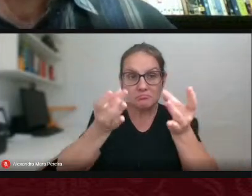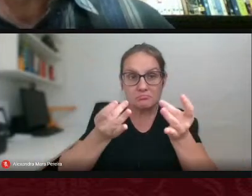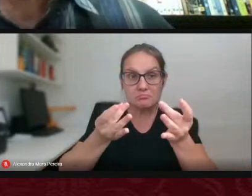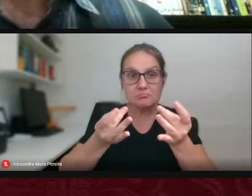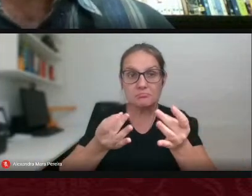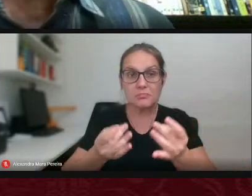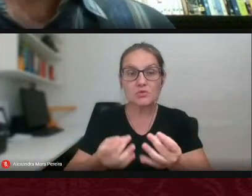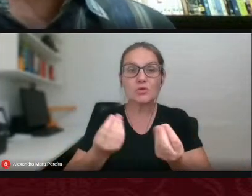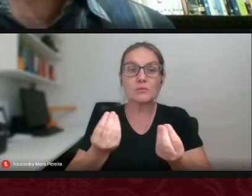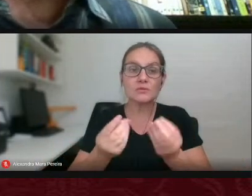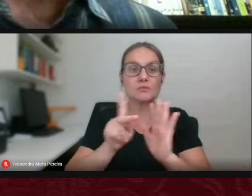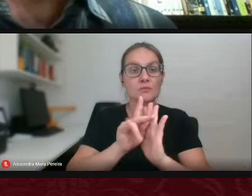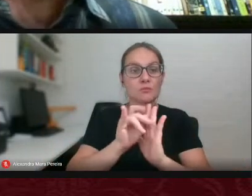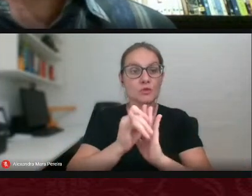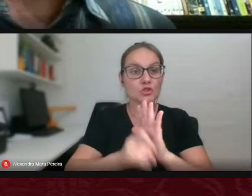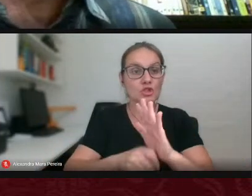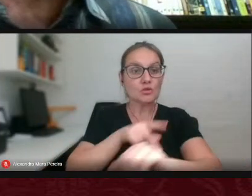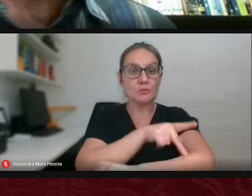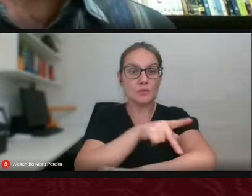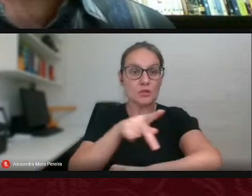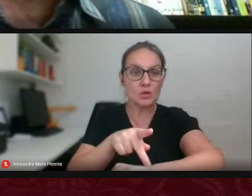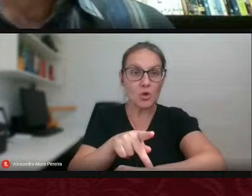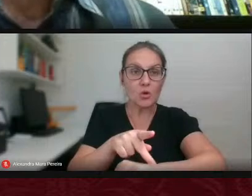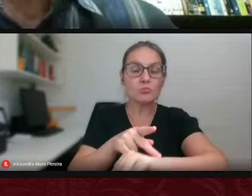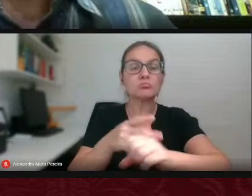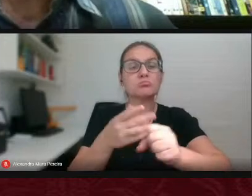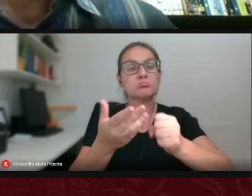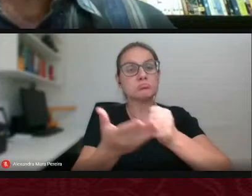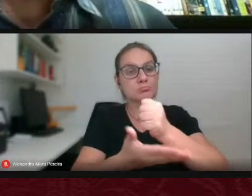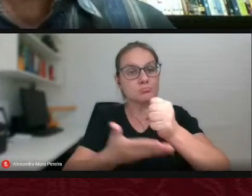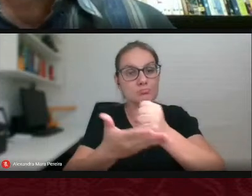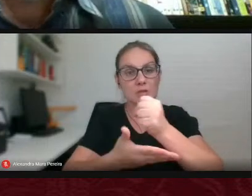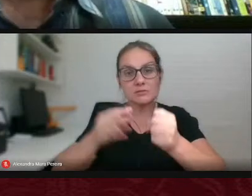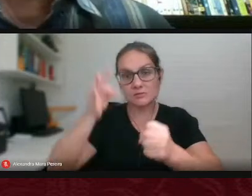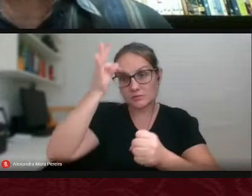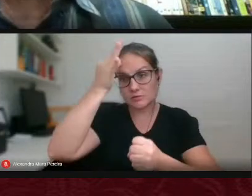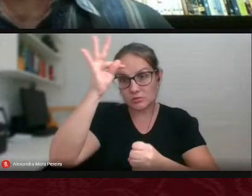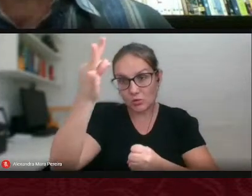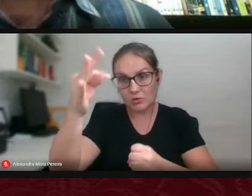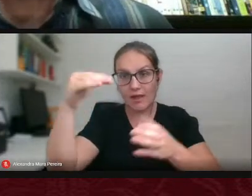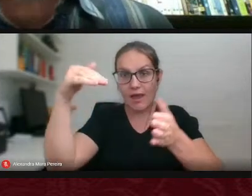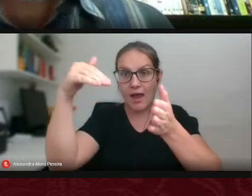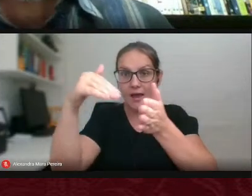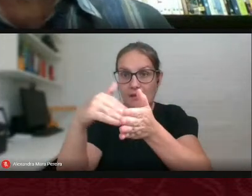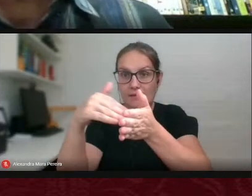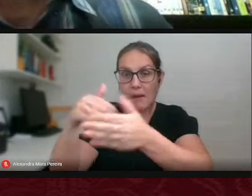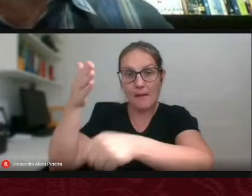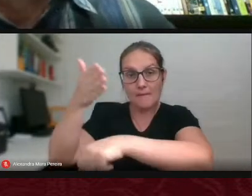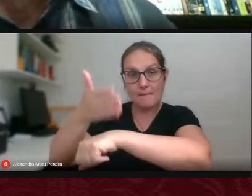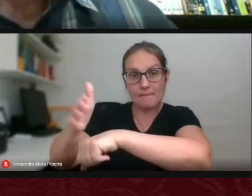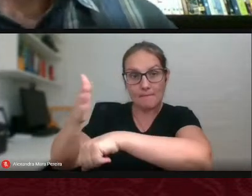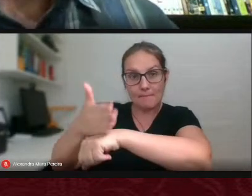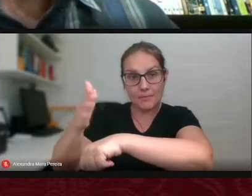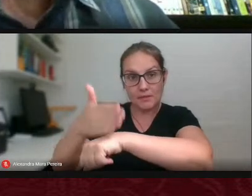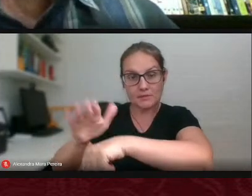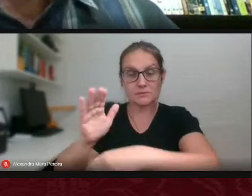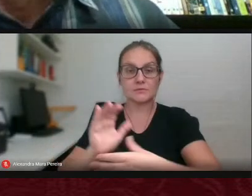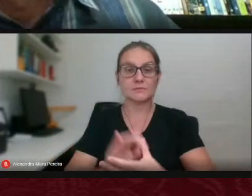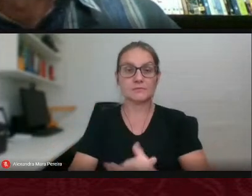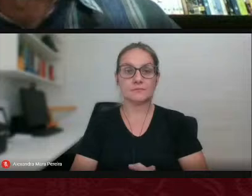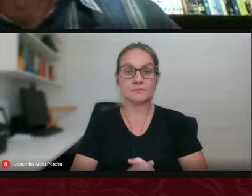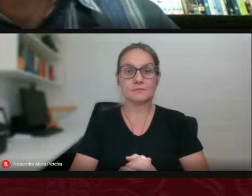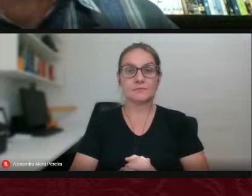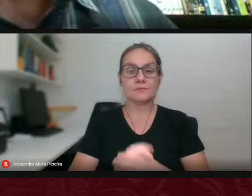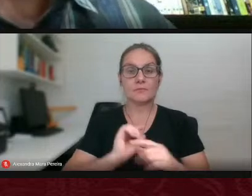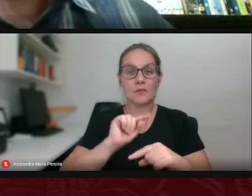projeto pedagógico, né? Desde a sua fundamentação teórica, até mesmo a sua aplicabilidade prática. Depois nós